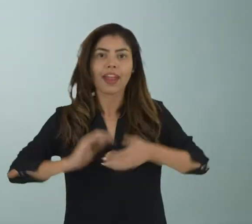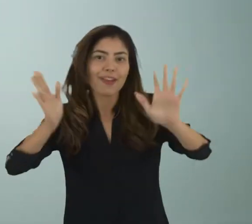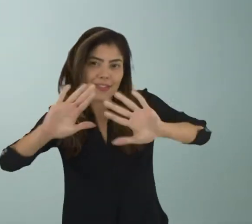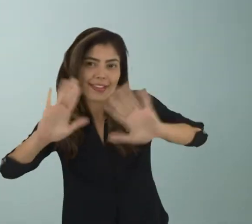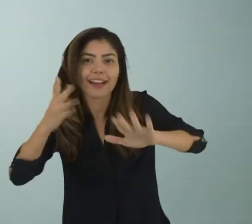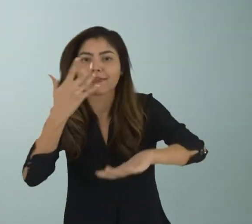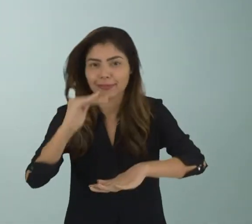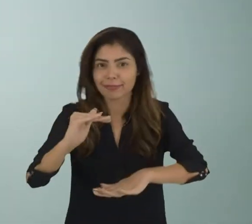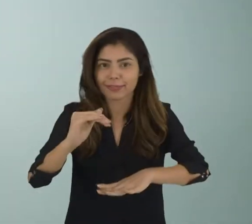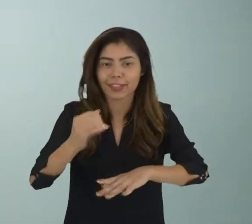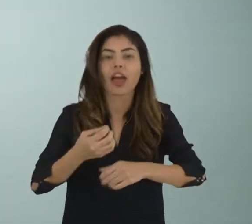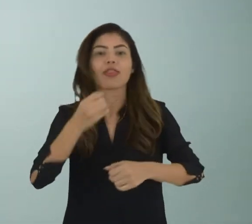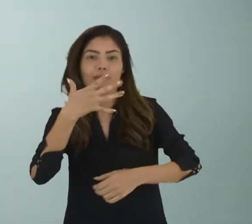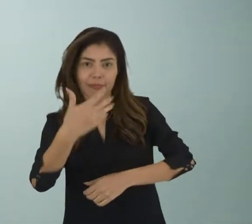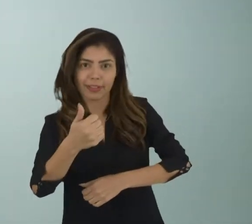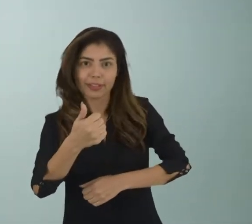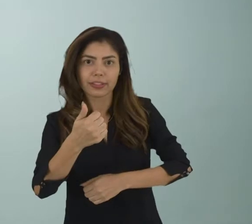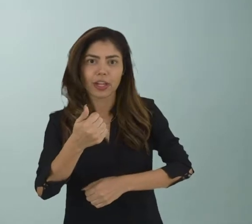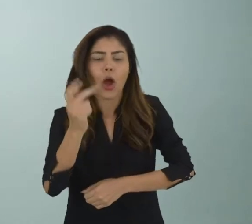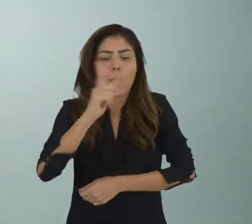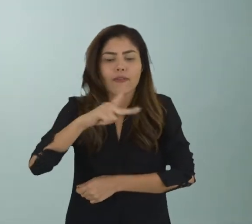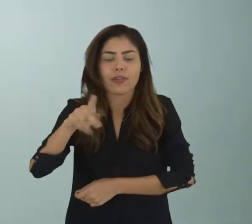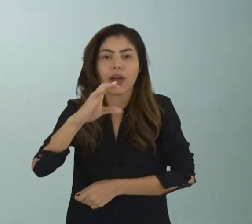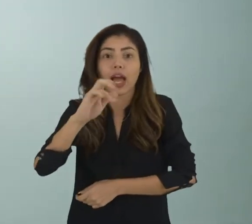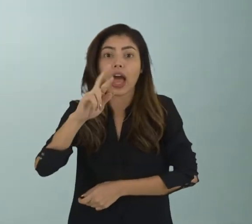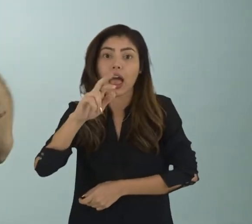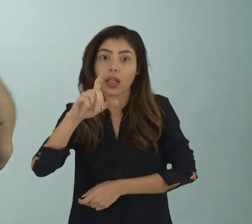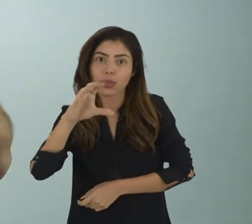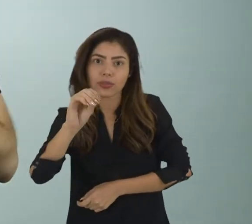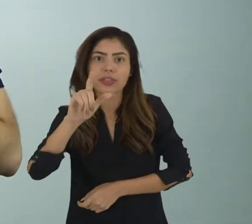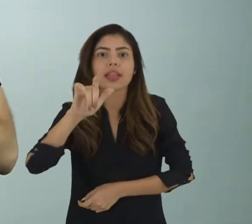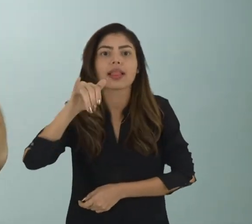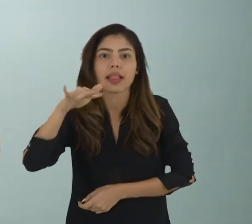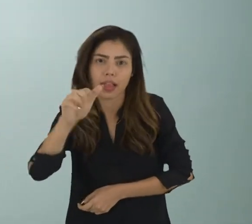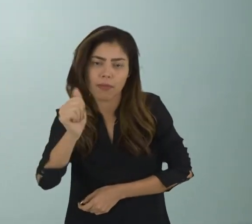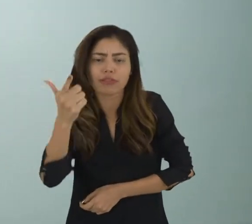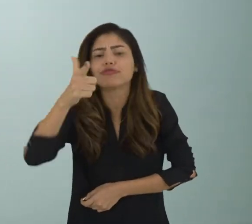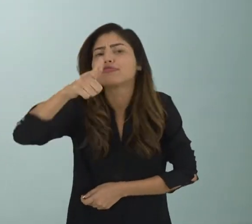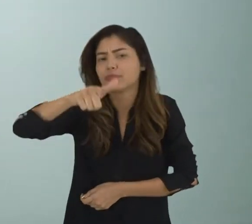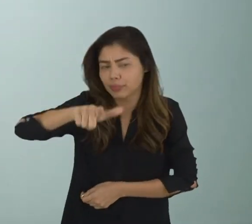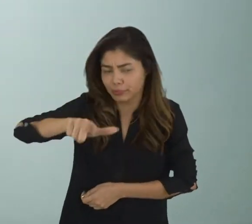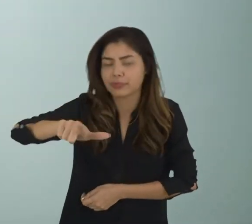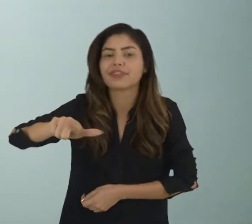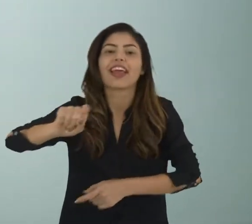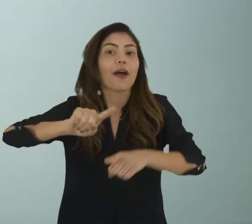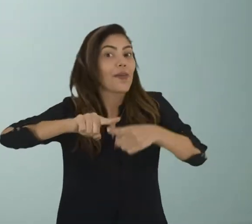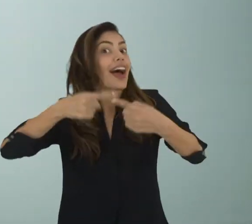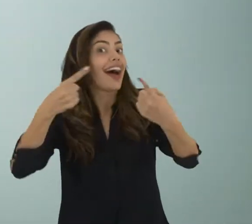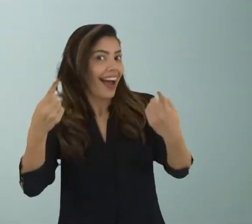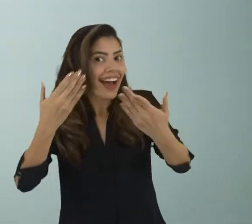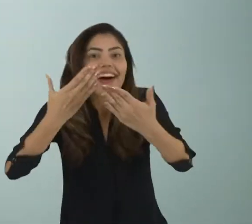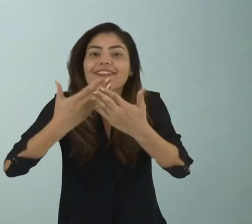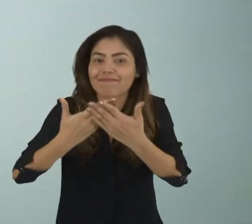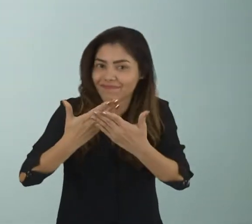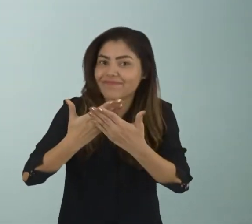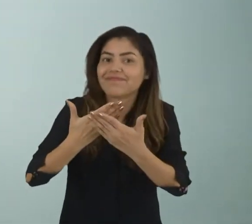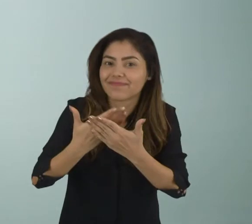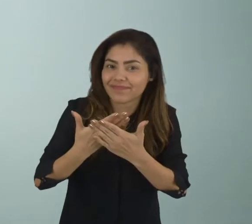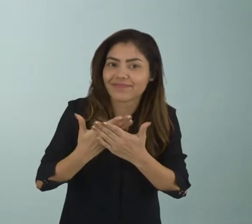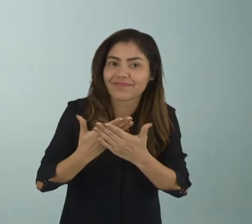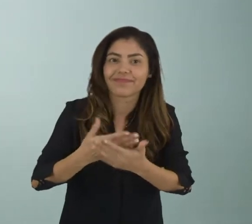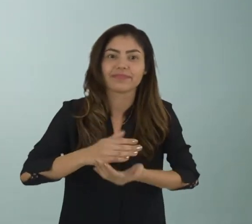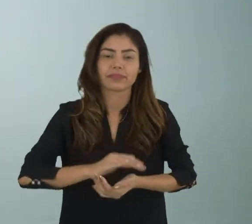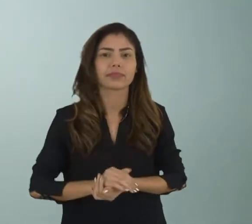Olá, crianças, tudo bem? Eu sou o professor Carlos Lima e estou aqui novamente com vocês para mais uma aula.